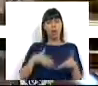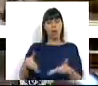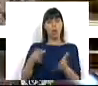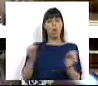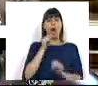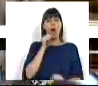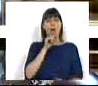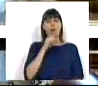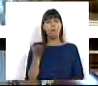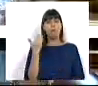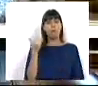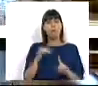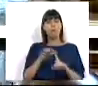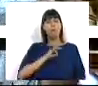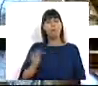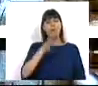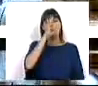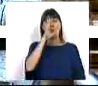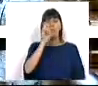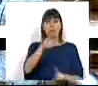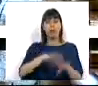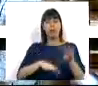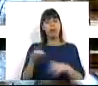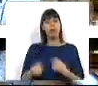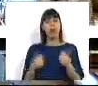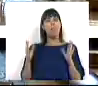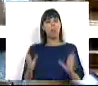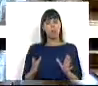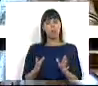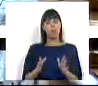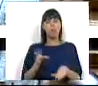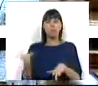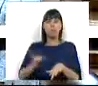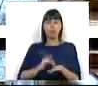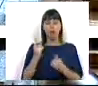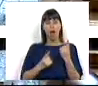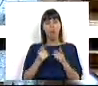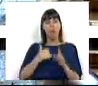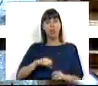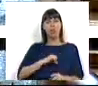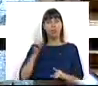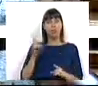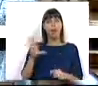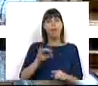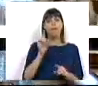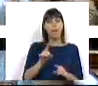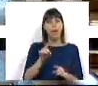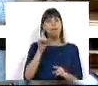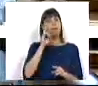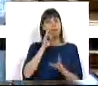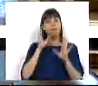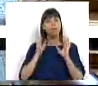termos água suficiente. E o Sr. Primeiro-Ministro, o Governo português tem que fazer alguma coisa. Tem que se sensibilizar a alguma coisa em Espanha. Mais, tem que